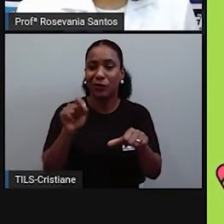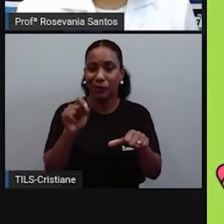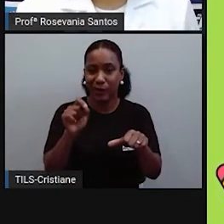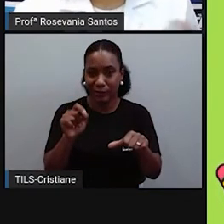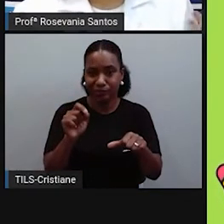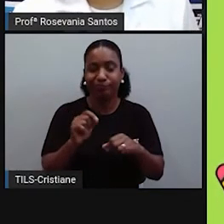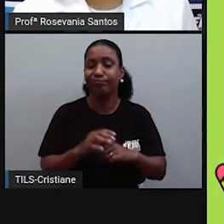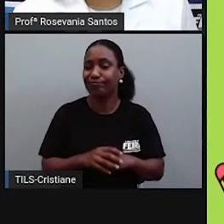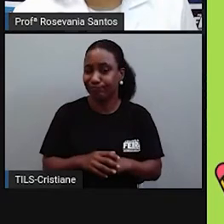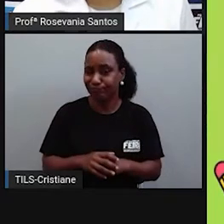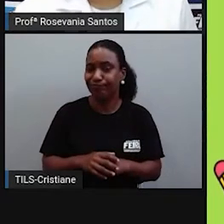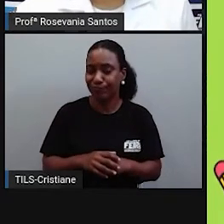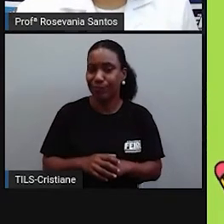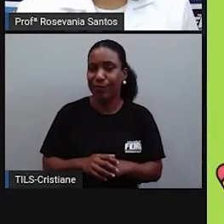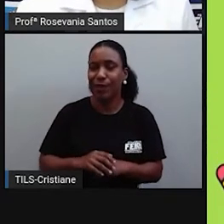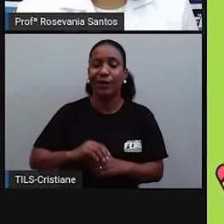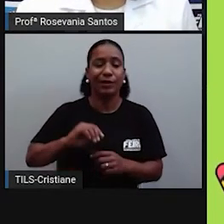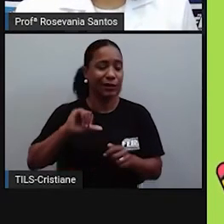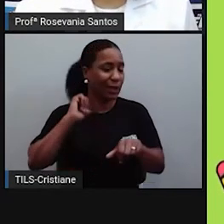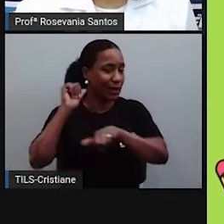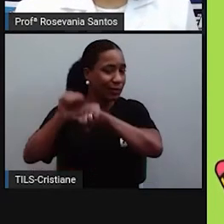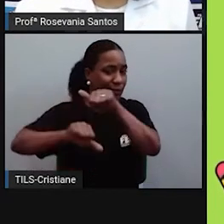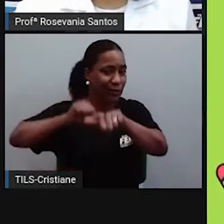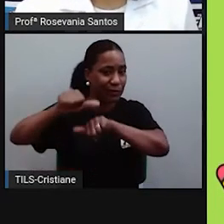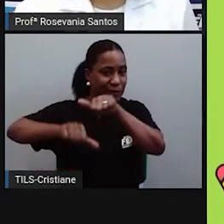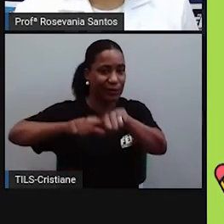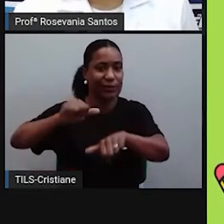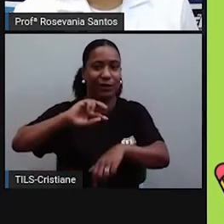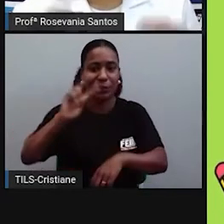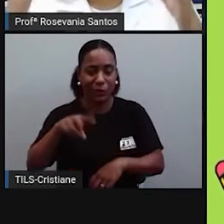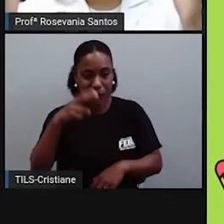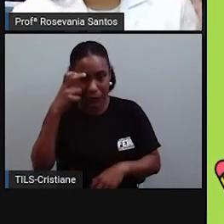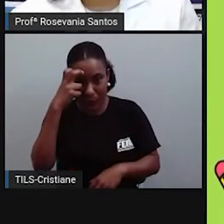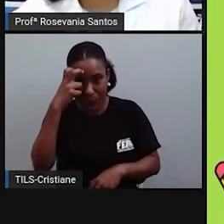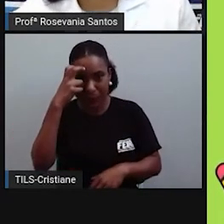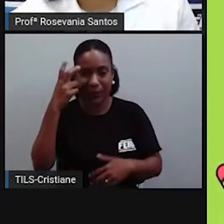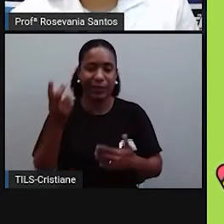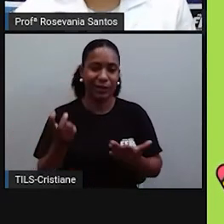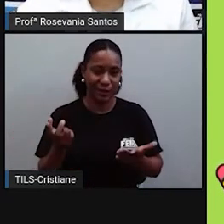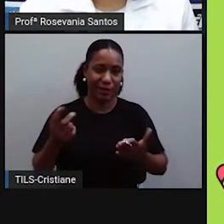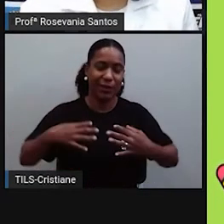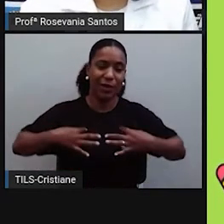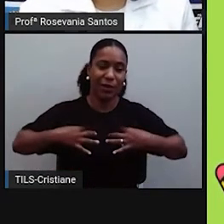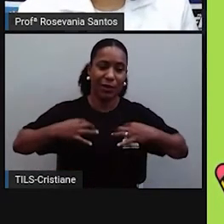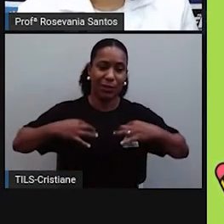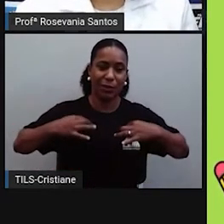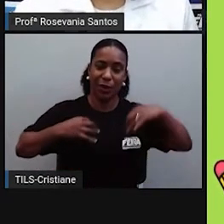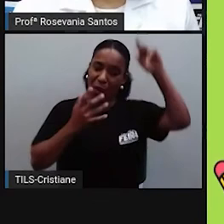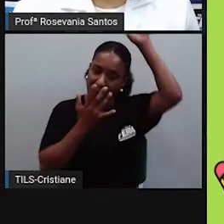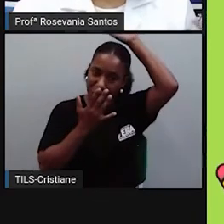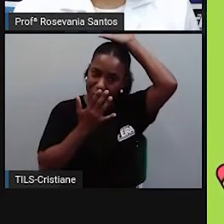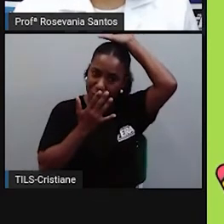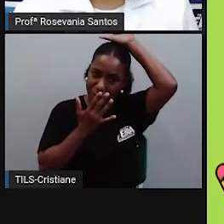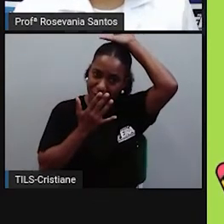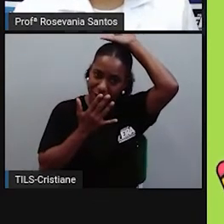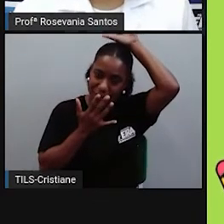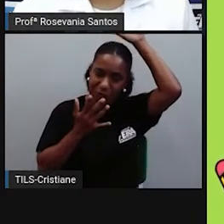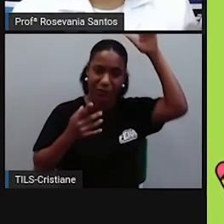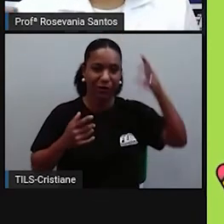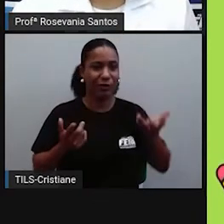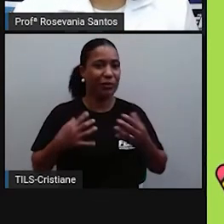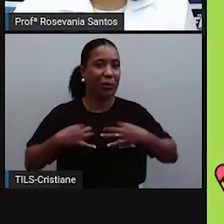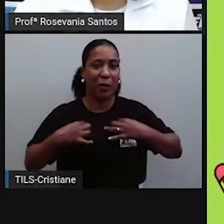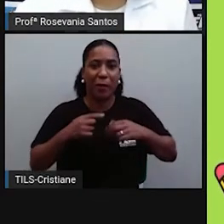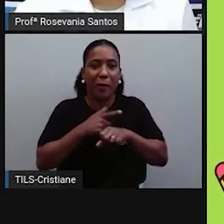desse momento, a religião do índio já estava prestada. A forma como o índio se vestia já não era mais adequada. A forma como eles